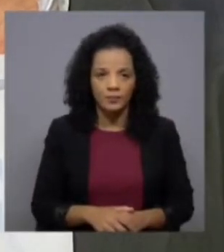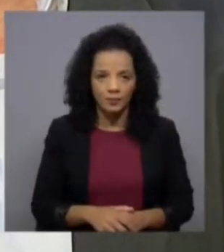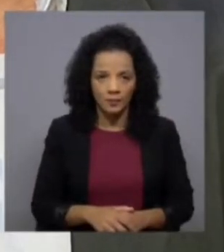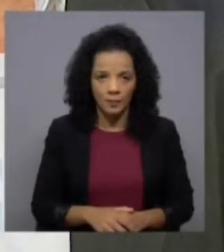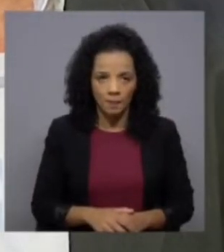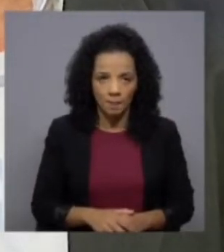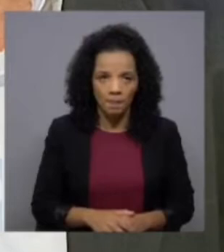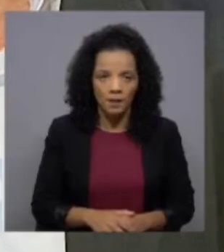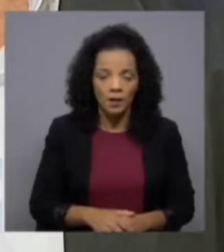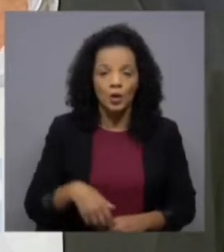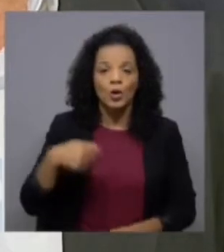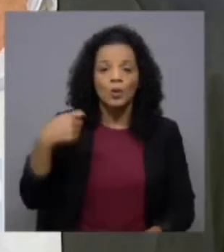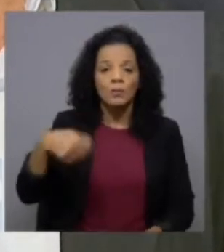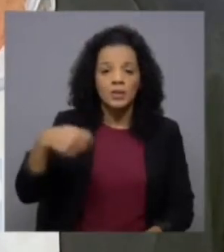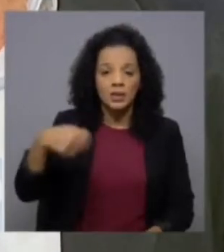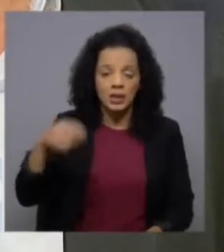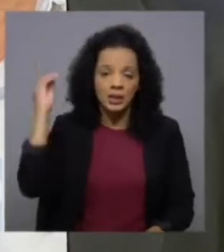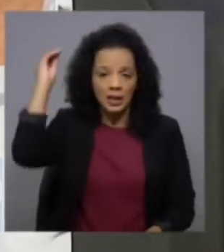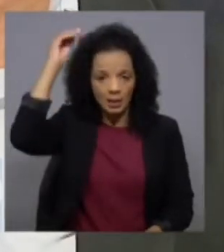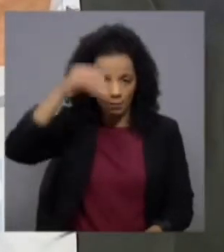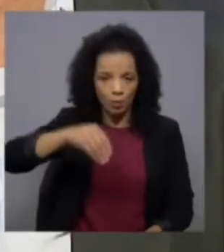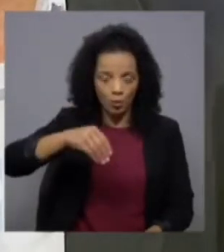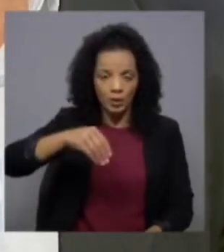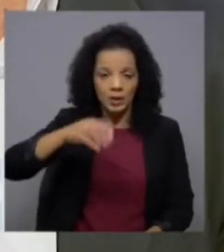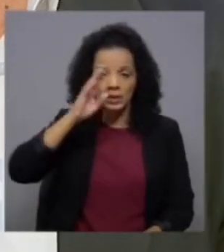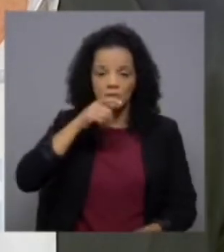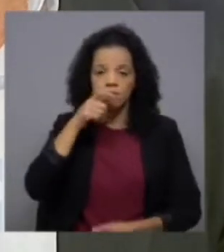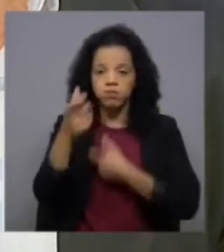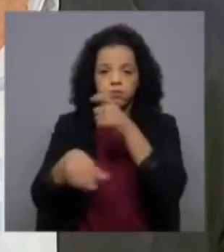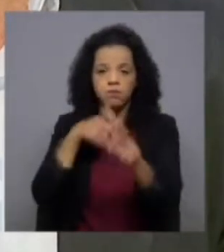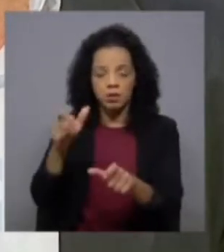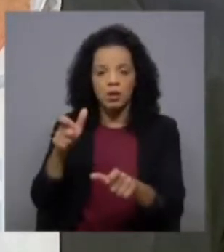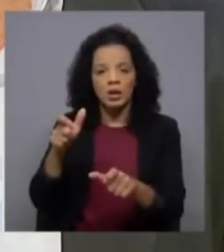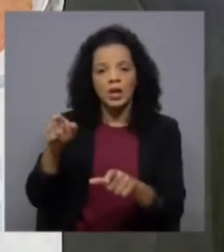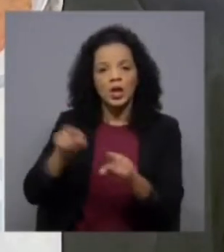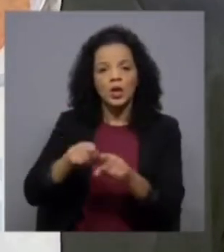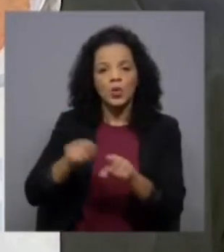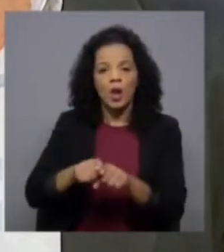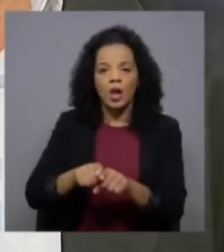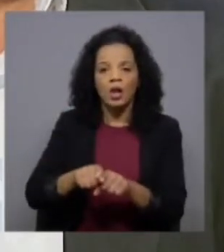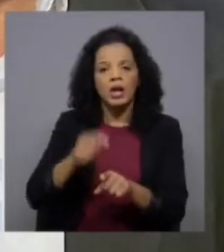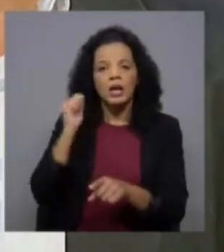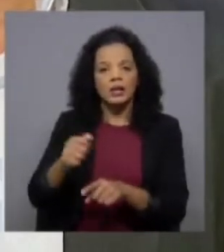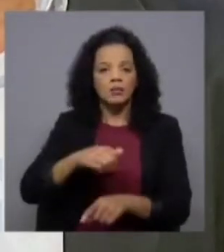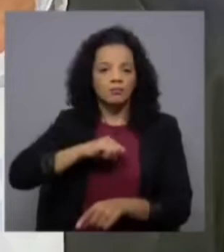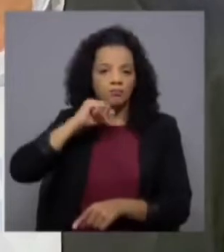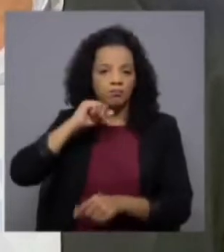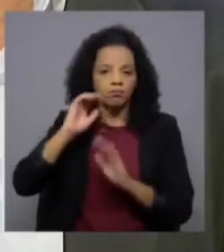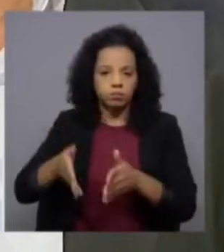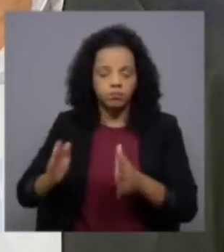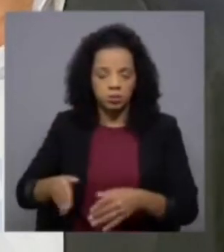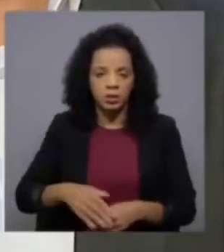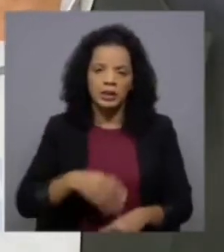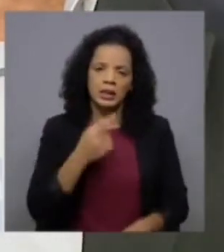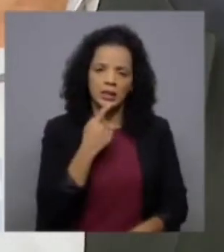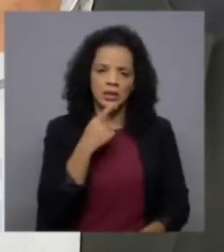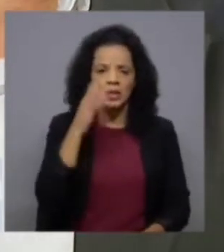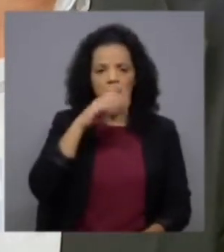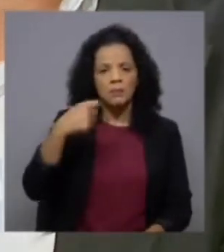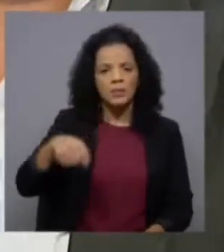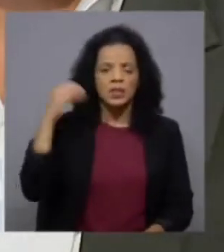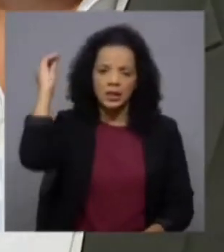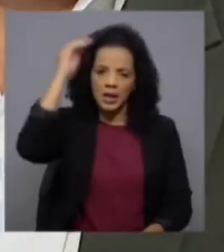à honra do Presidente da República ou seja para o livre pode-se insultar o Presidente da República de qualquer maneira isso no máximo dá para